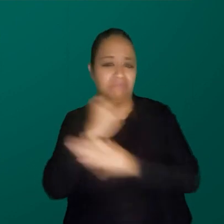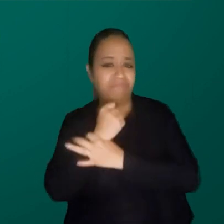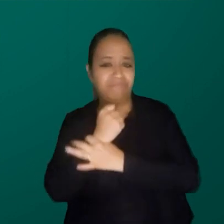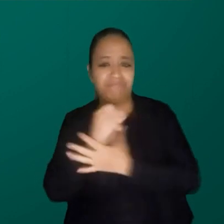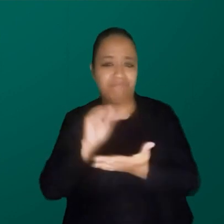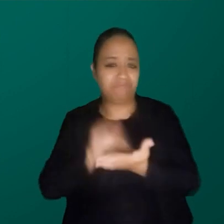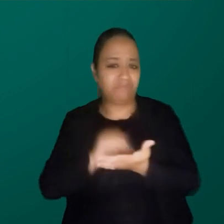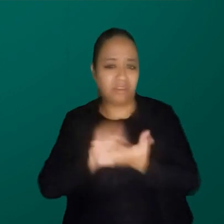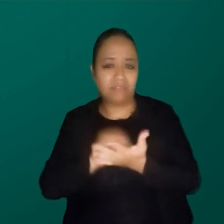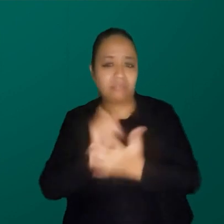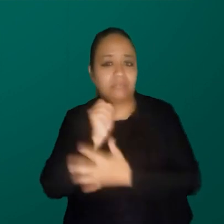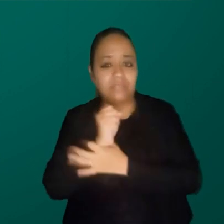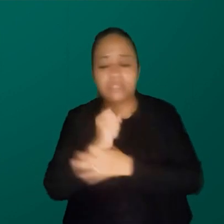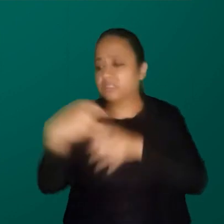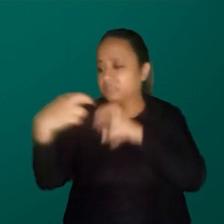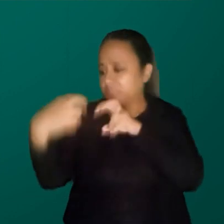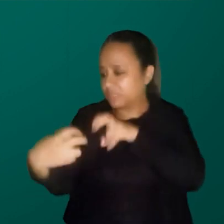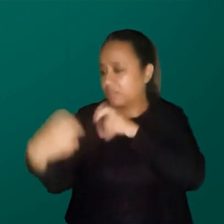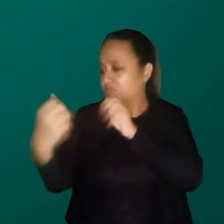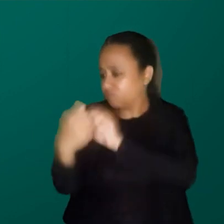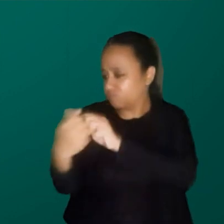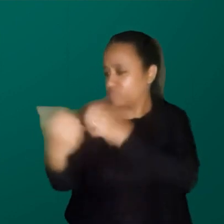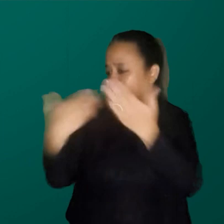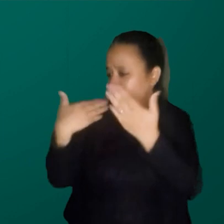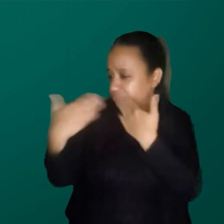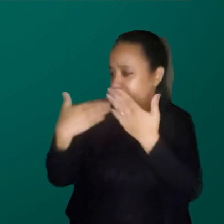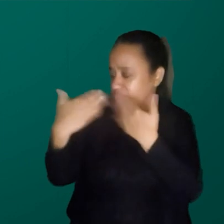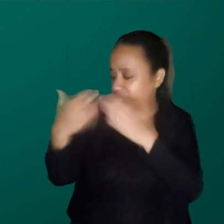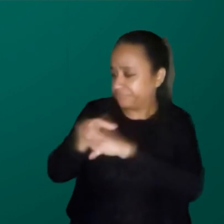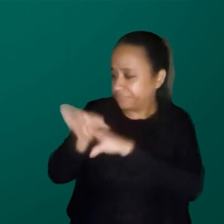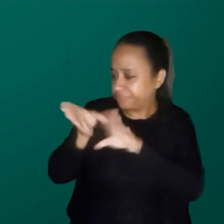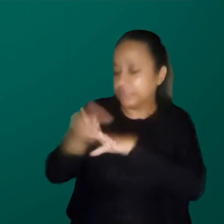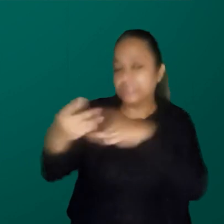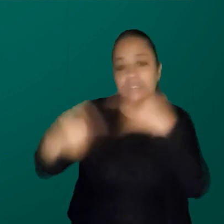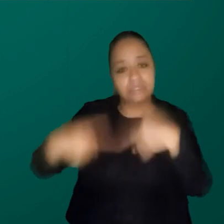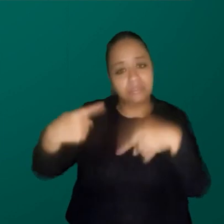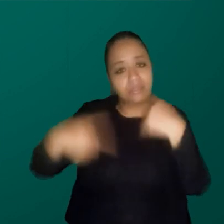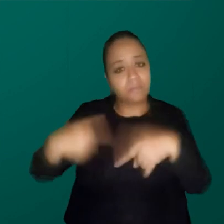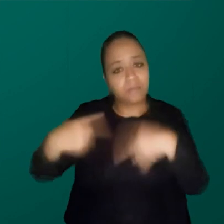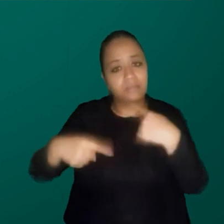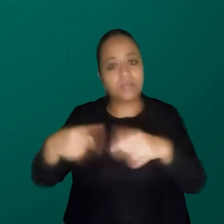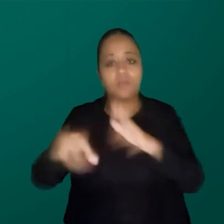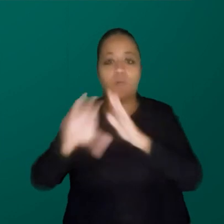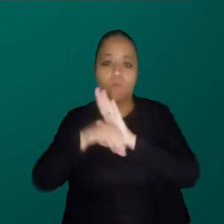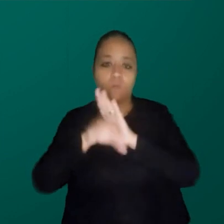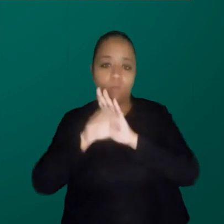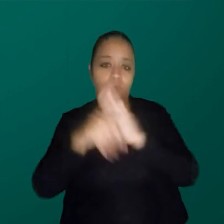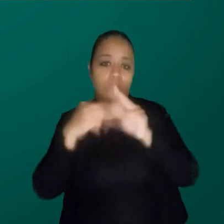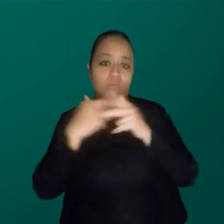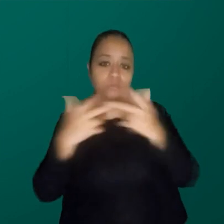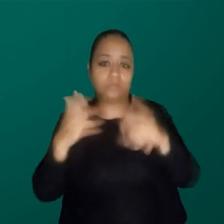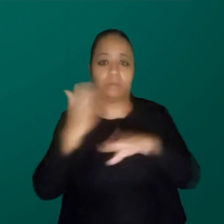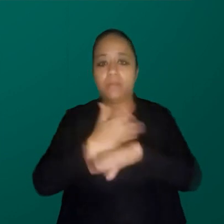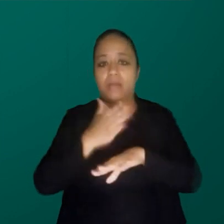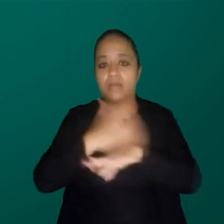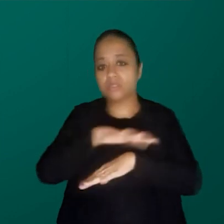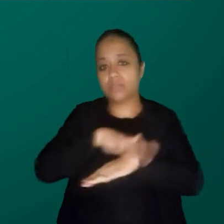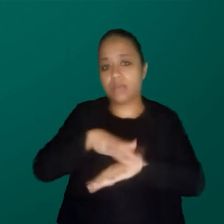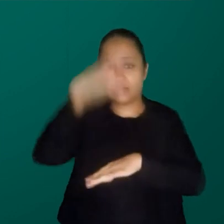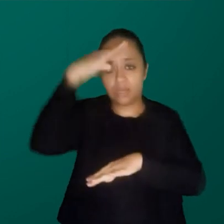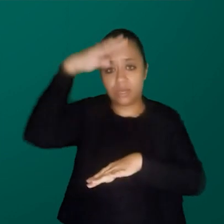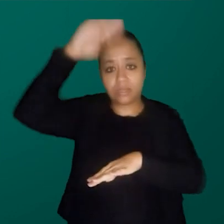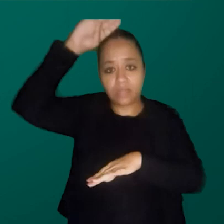gente está sentando com ela e conversando, debatendo conceitos mesmo, a prática acadêmica,